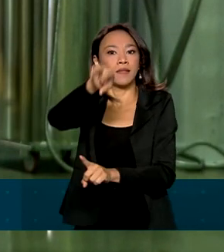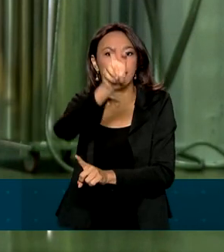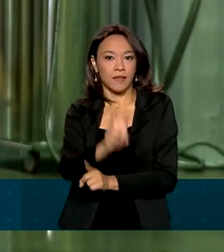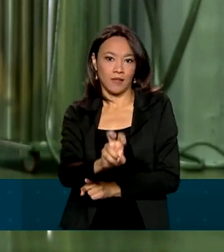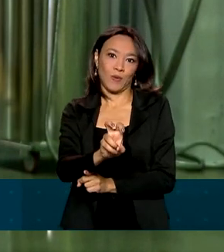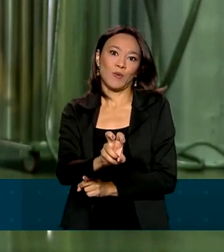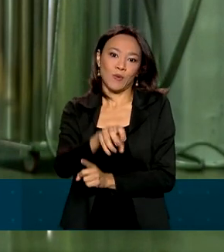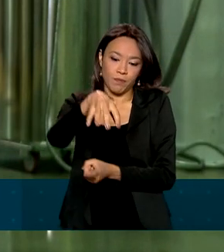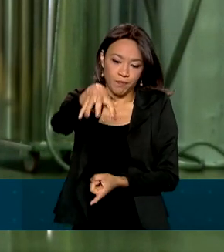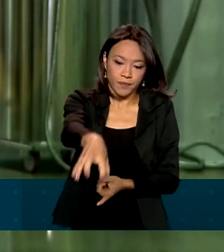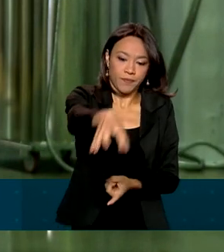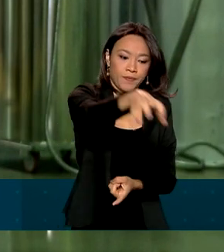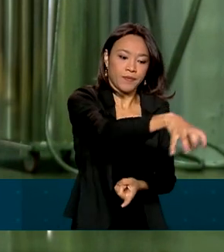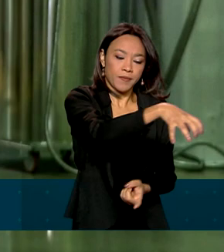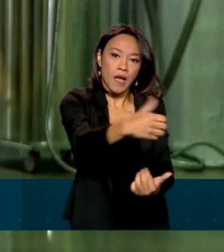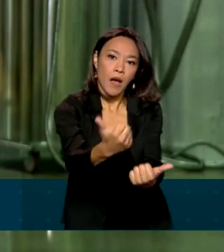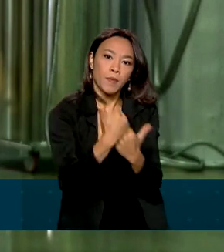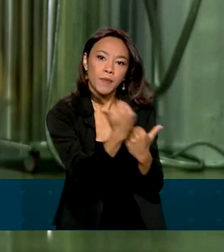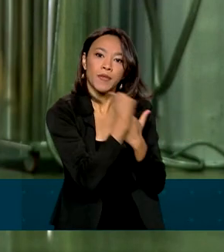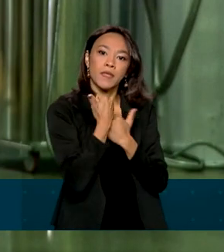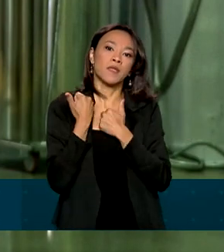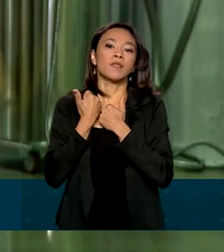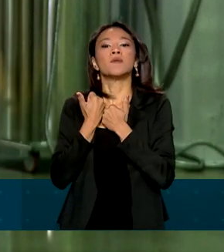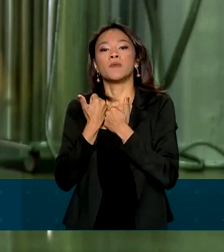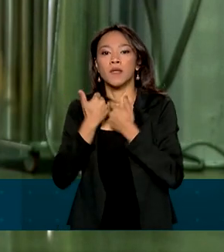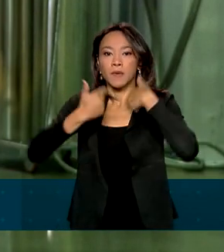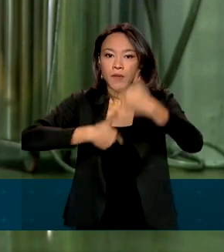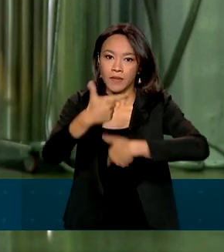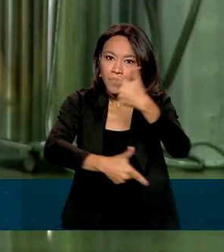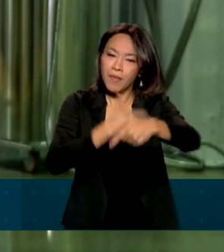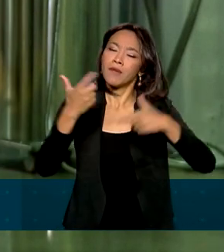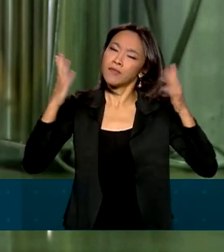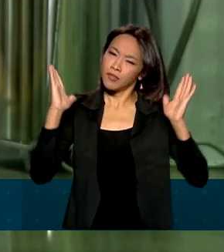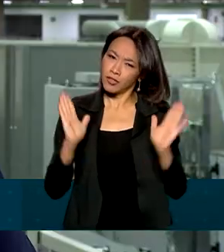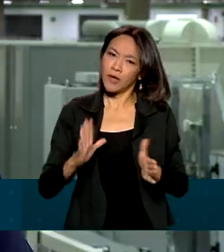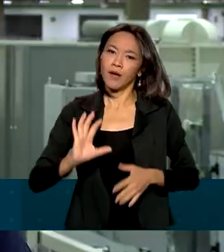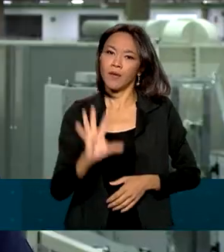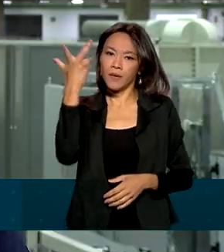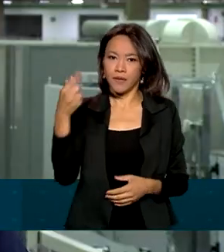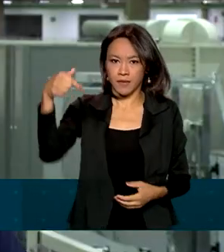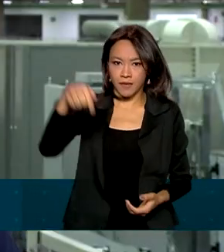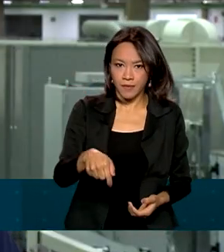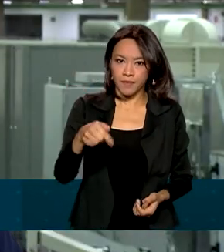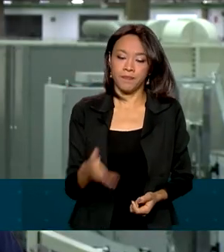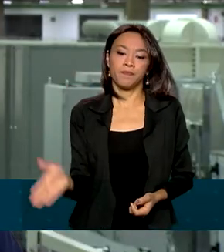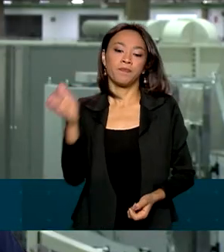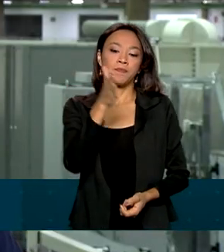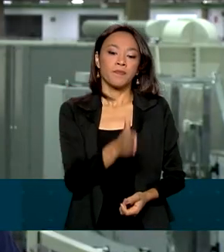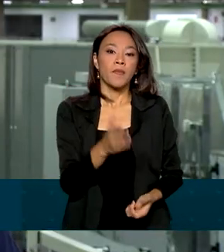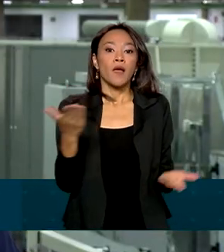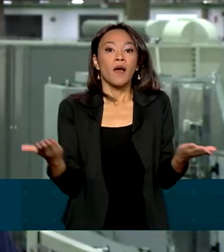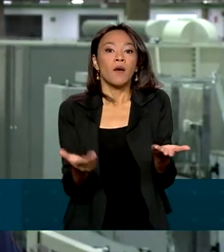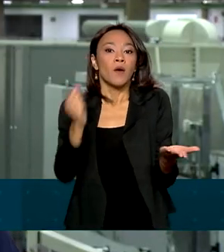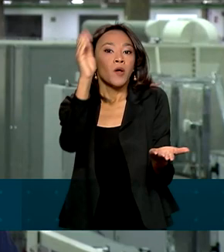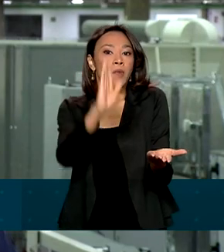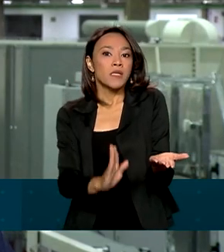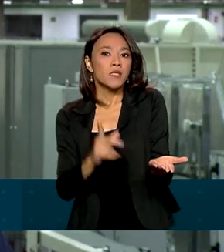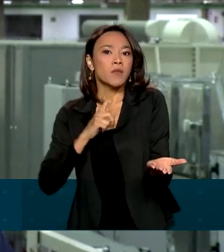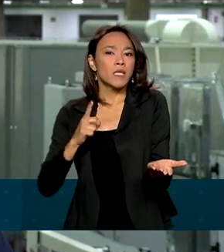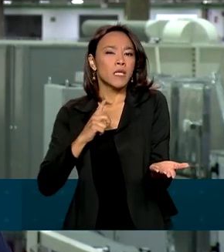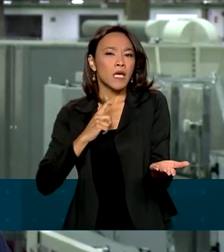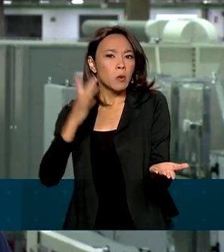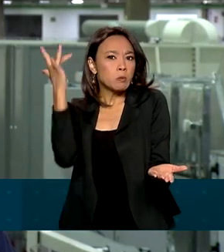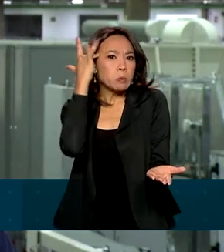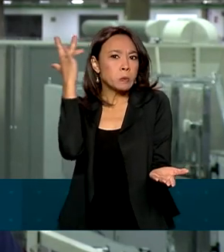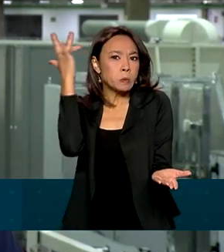Um importante reforço para o trabalho que já é realizado aqui. Agora o Brasil tem um equipamento em pé de igualdade, inclusive mais